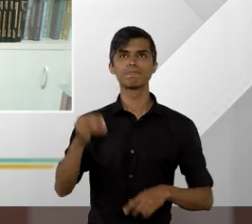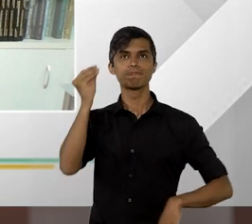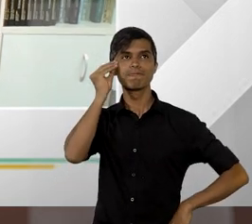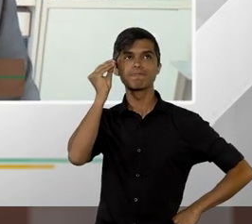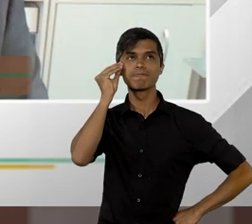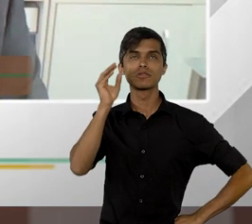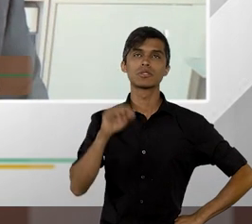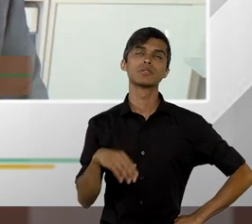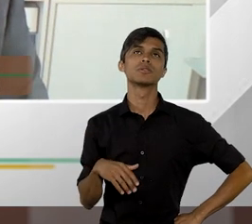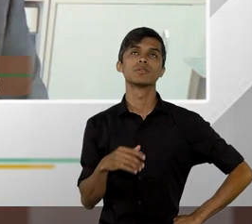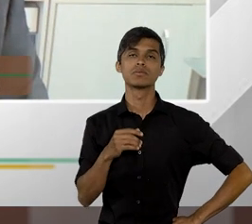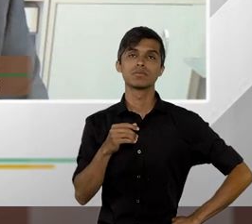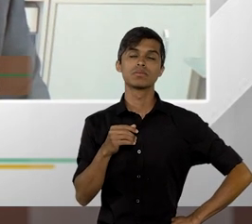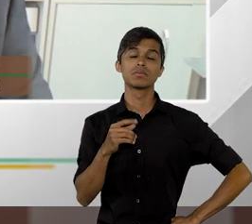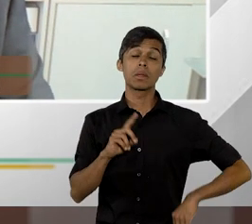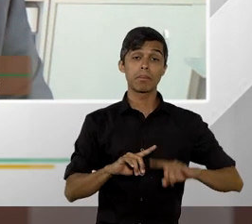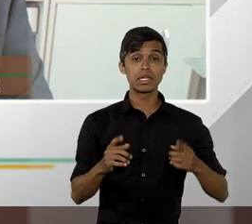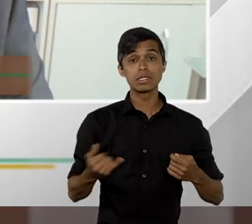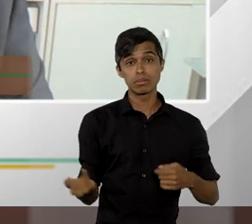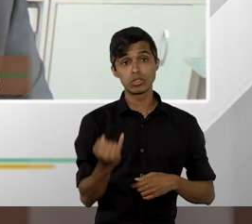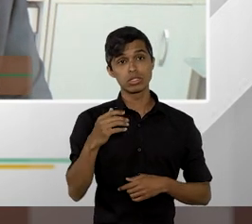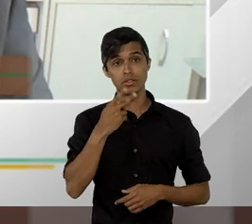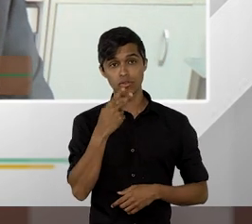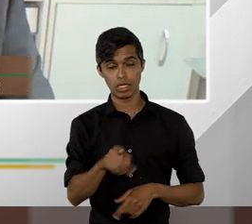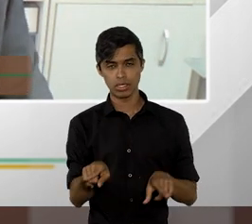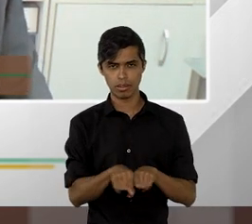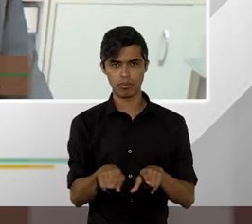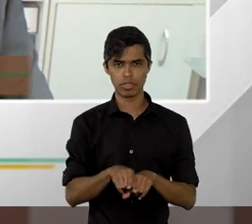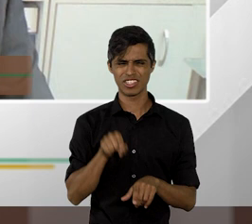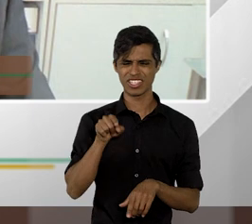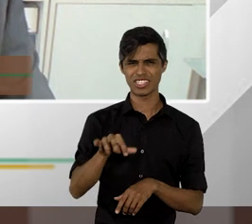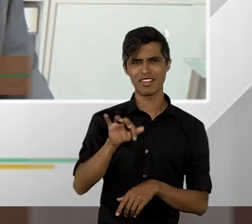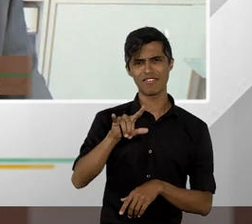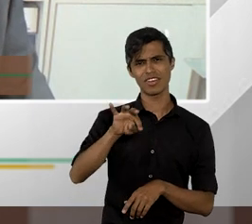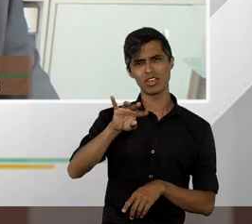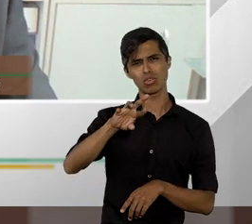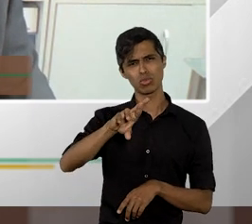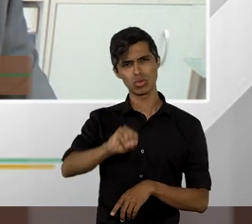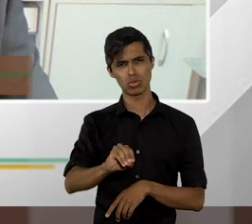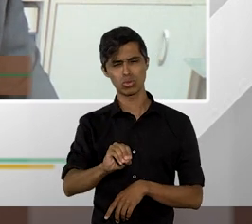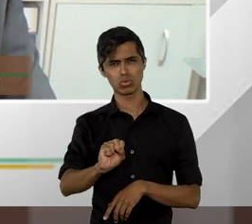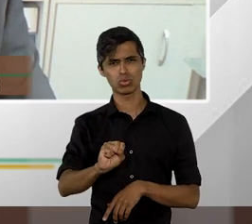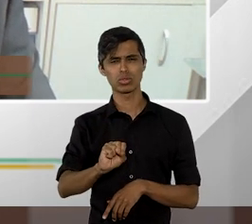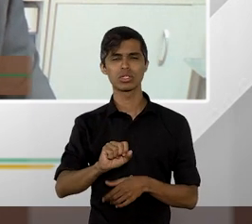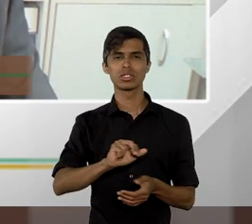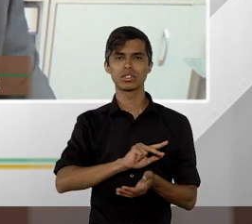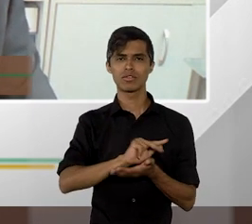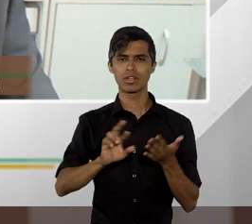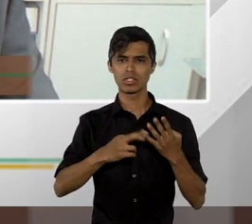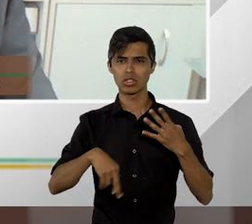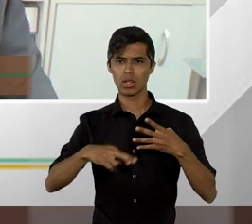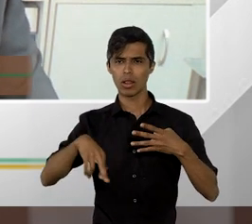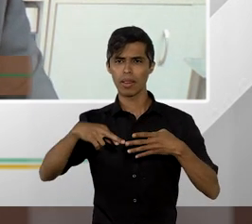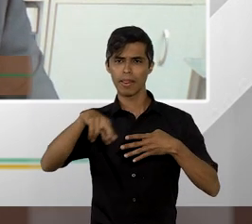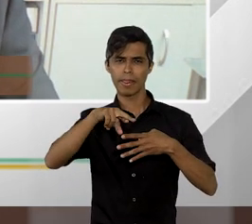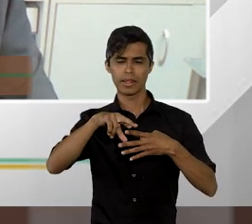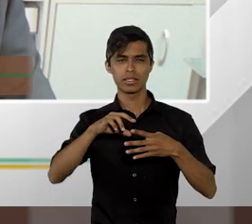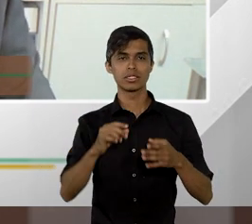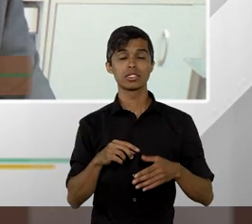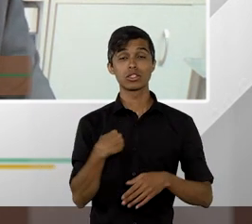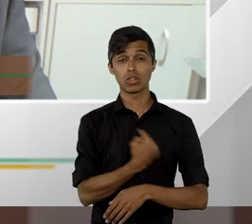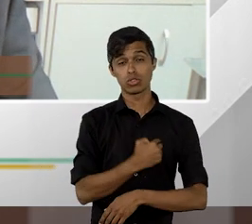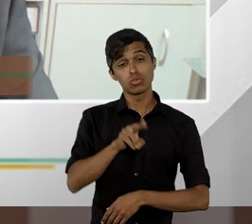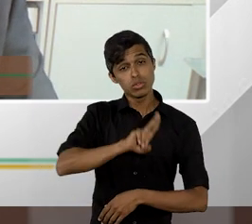mas é importante dizer também que esses filtros recursais que a gente vem utilizando no direito